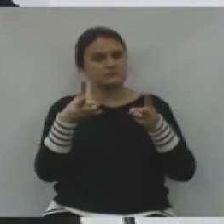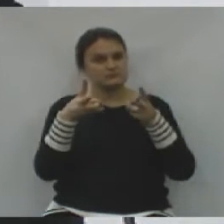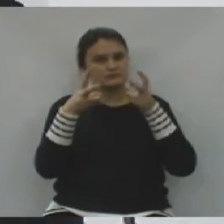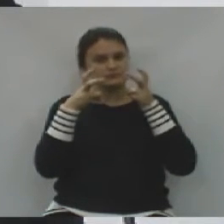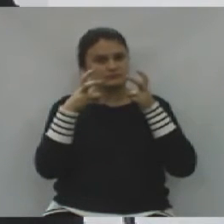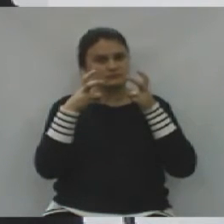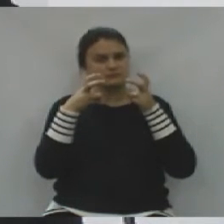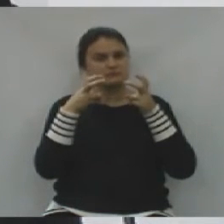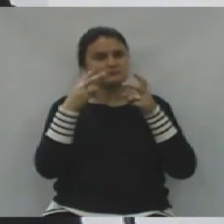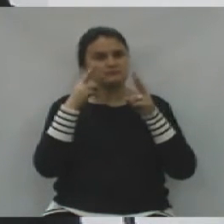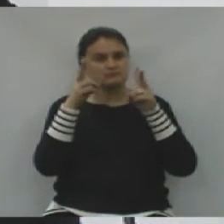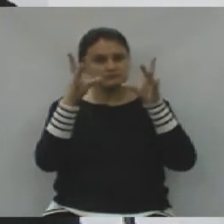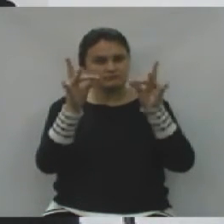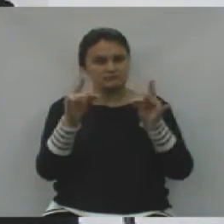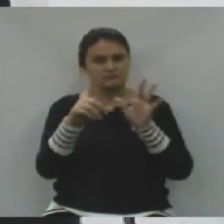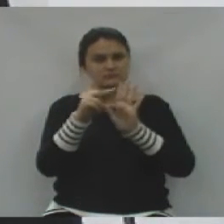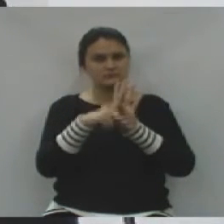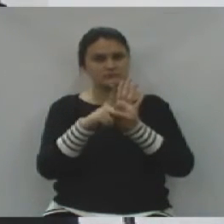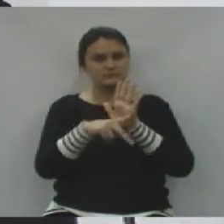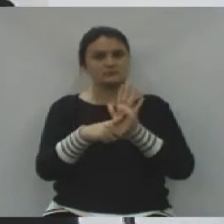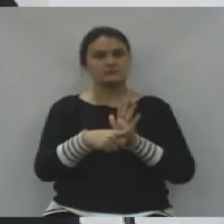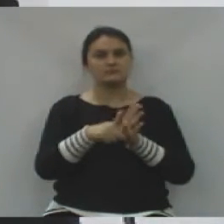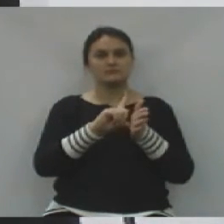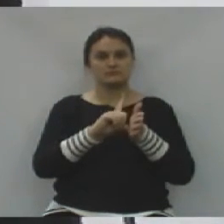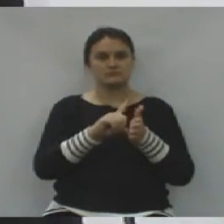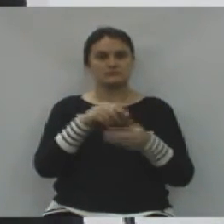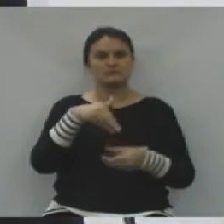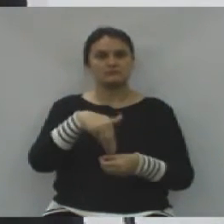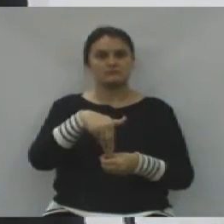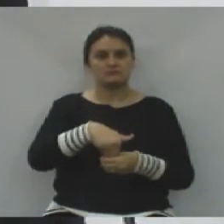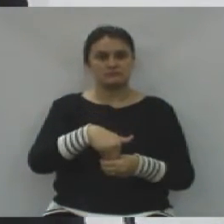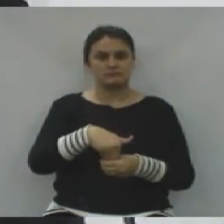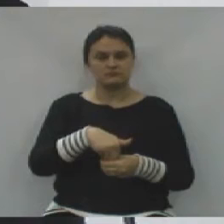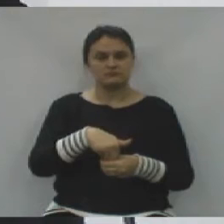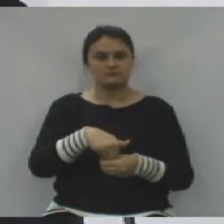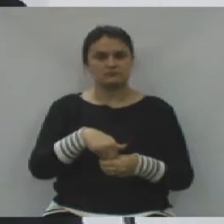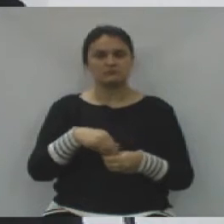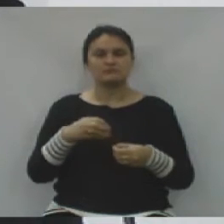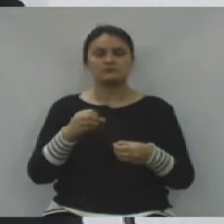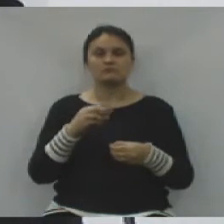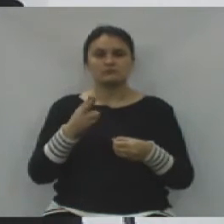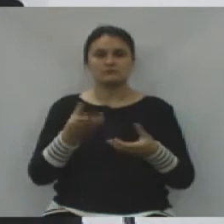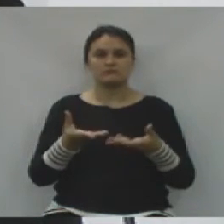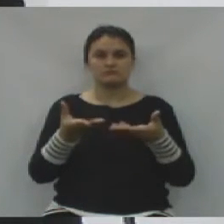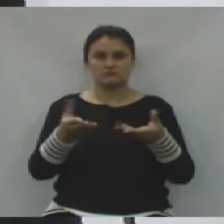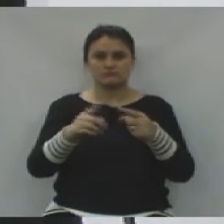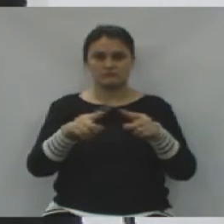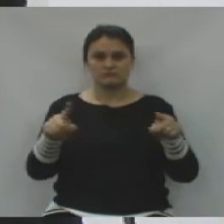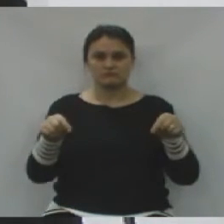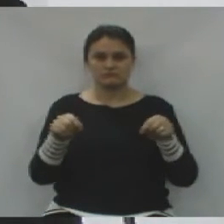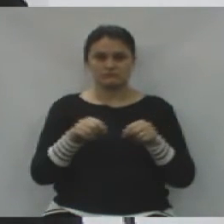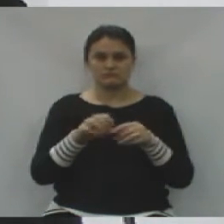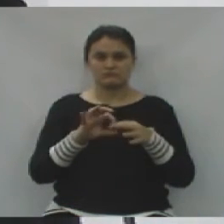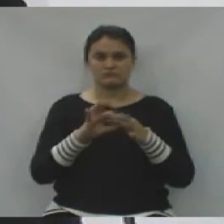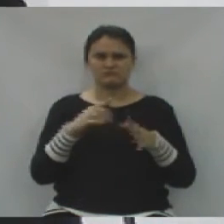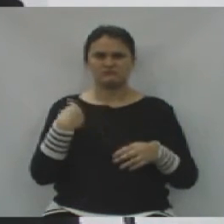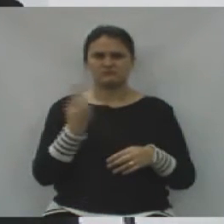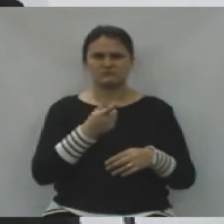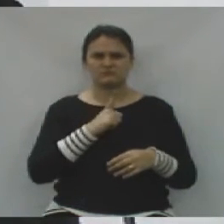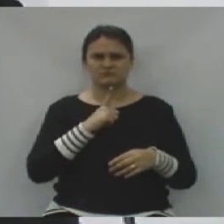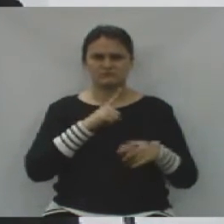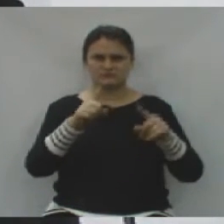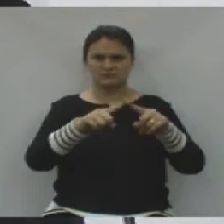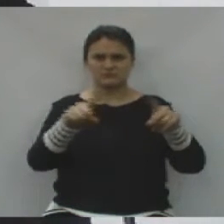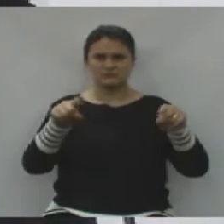muito bem esse projeto, antes de nós votarmos ou colocar à disposição. Nós temos terrenos